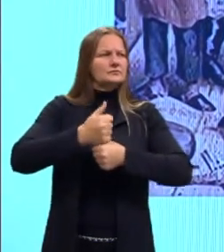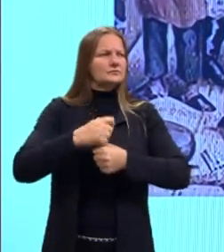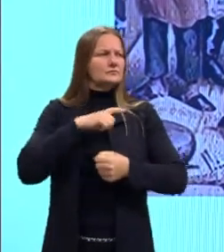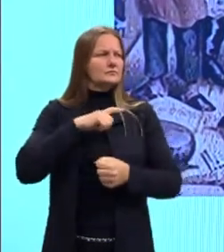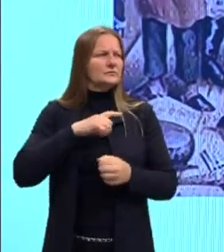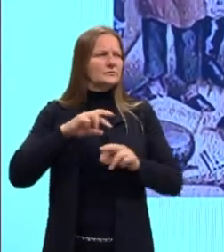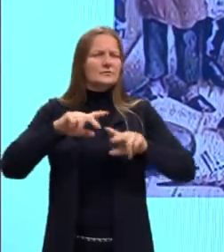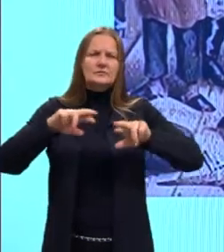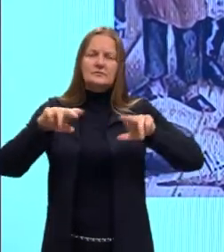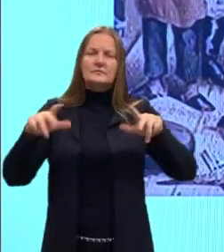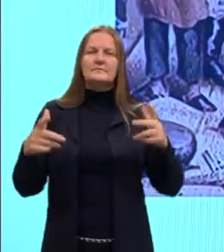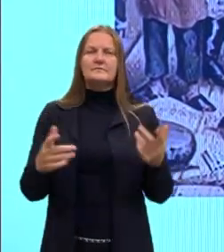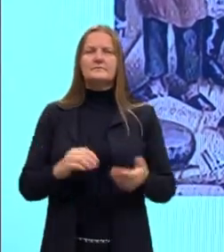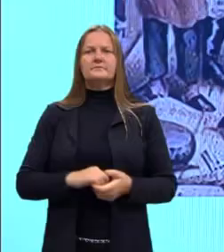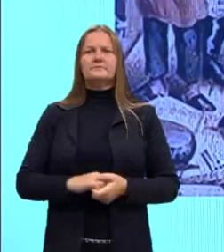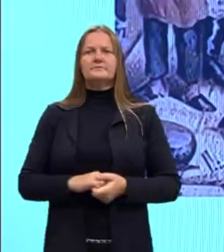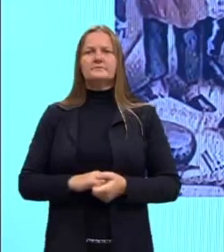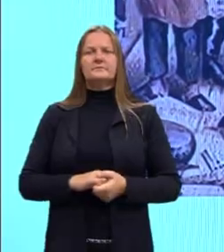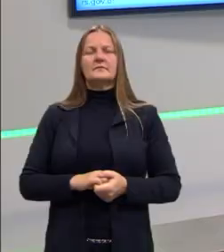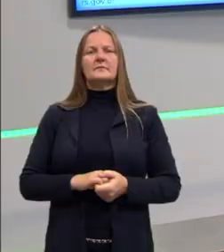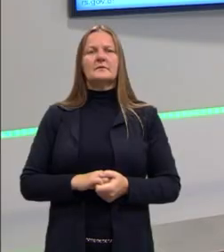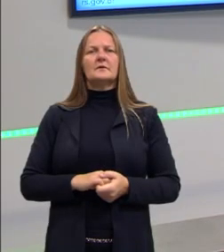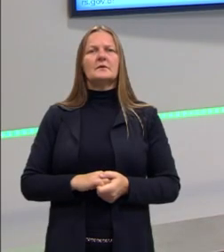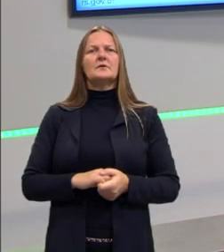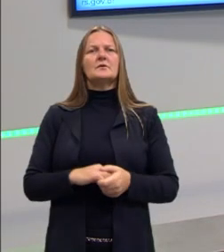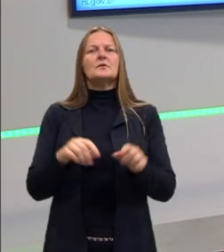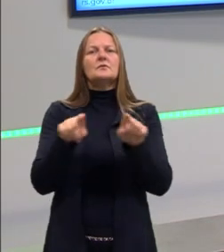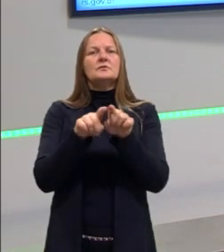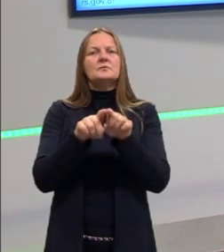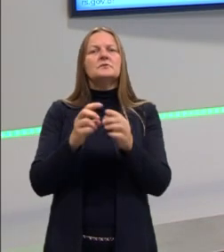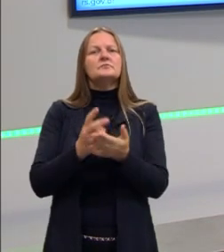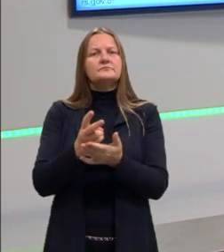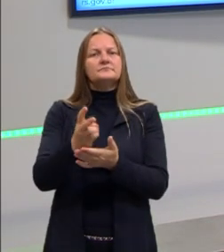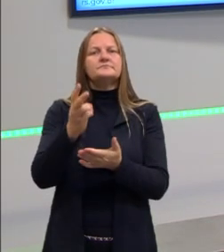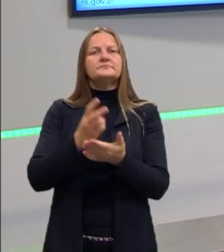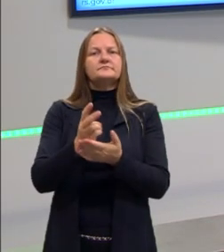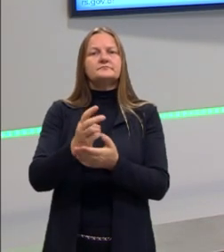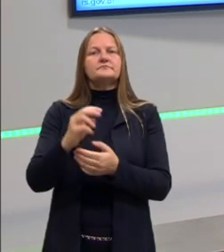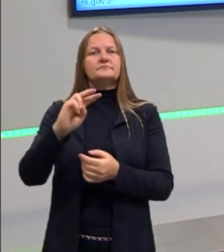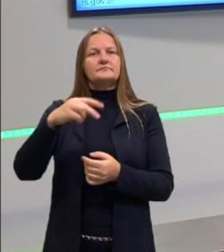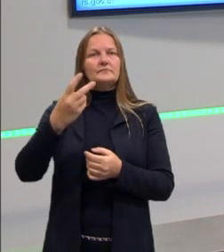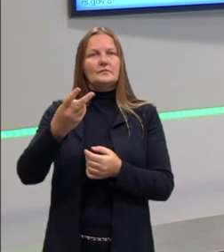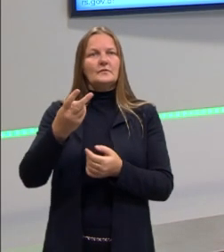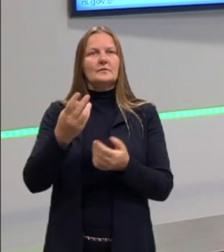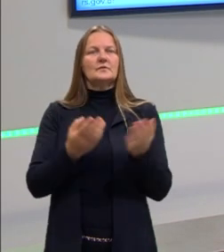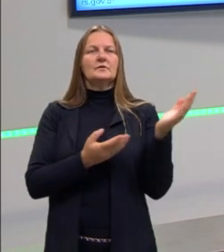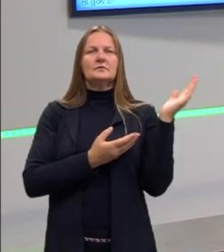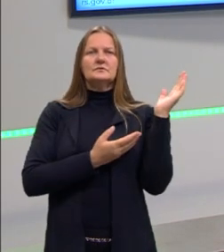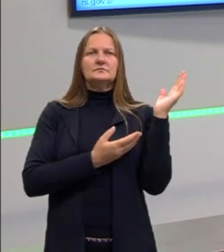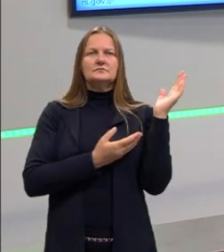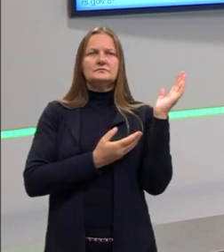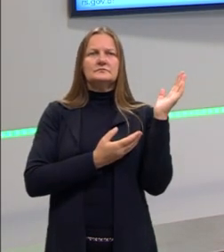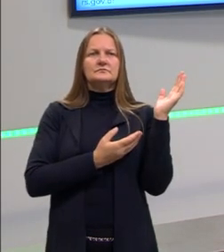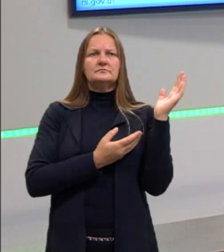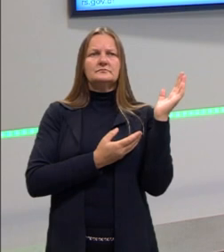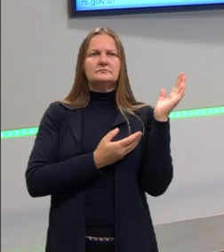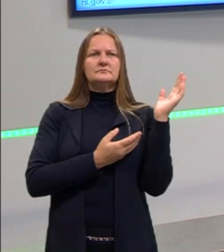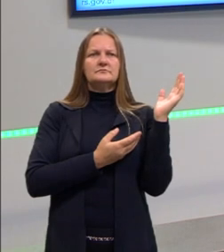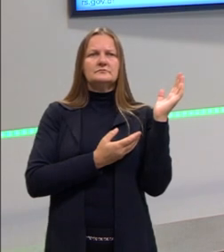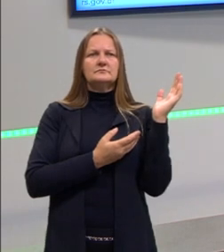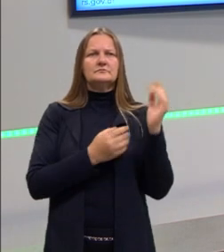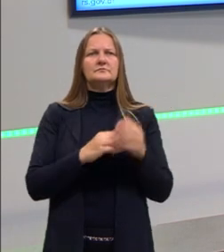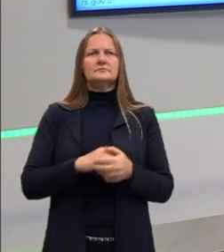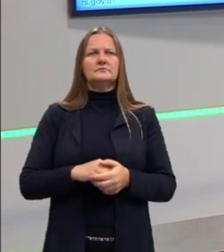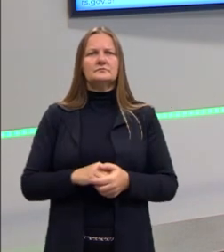maquinofatura, tá? Vamos tocar, então? Vamos pra outro slide? Vamos ver, então, o outro slide, ó. E aí, o que que